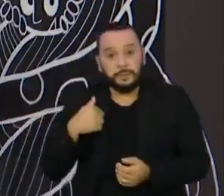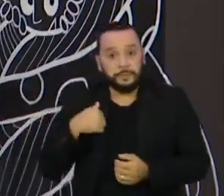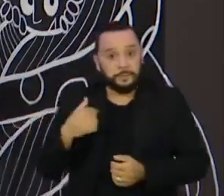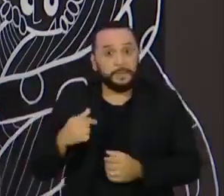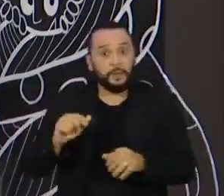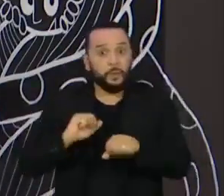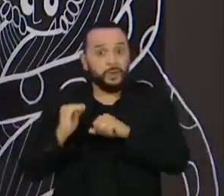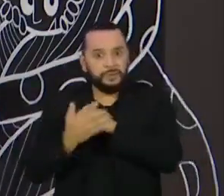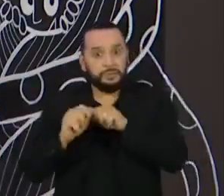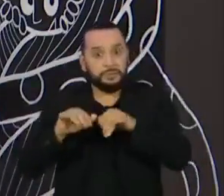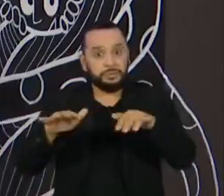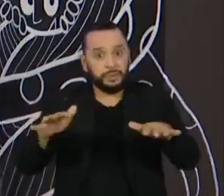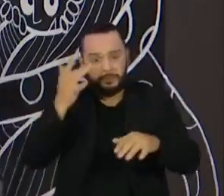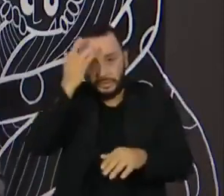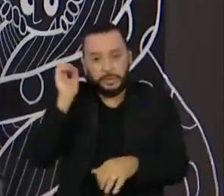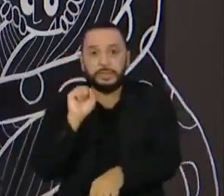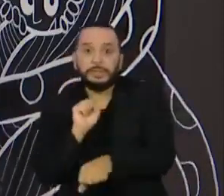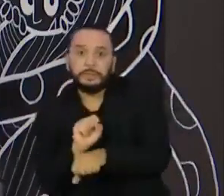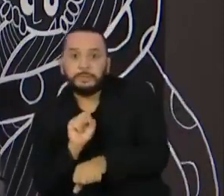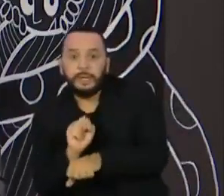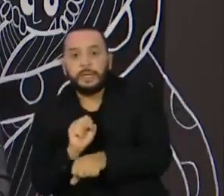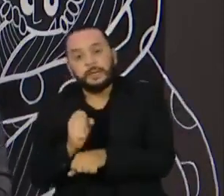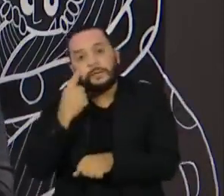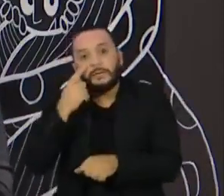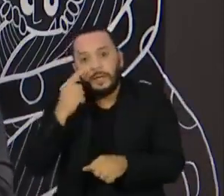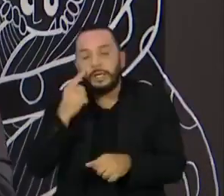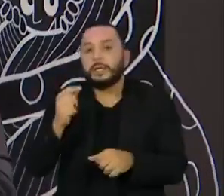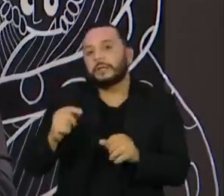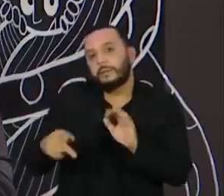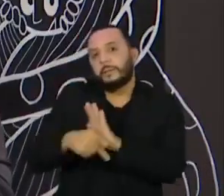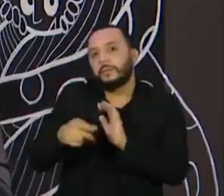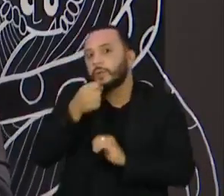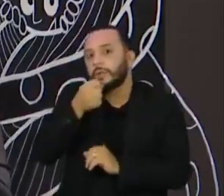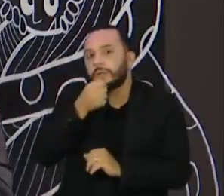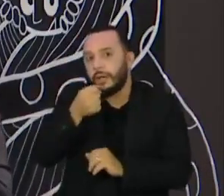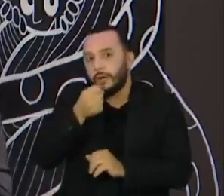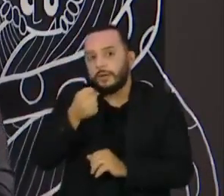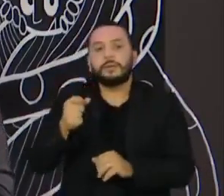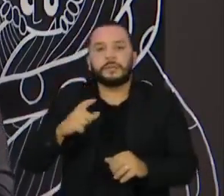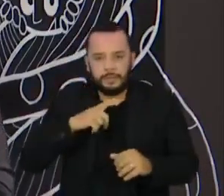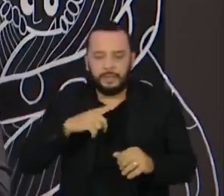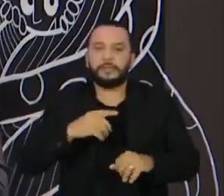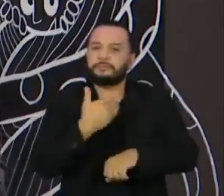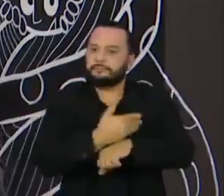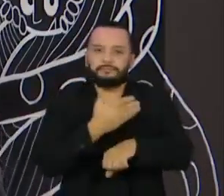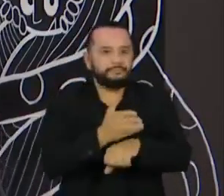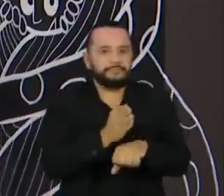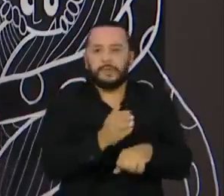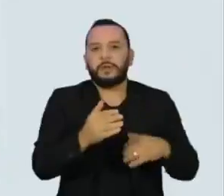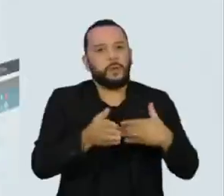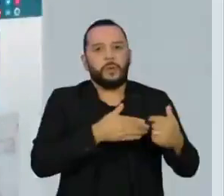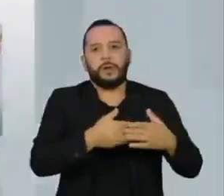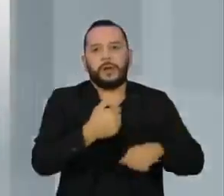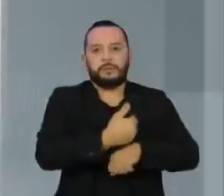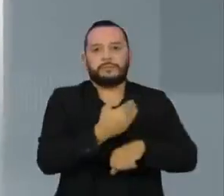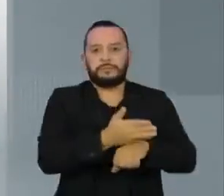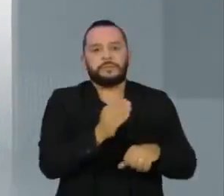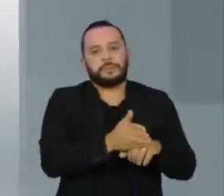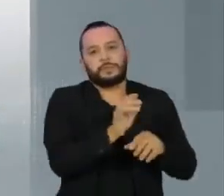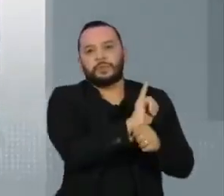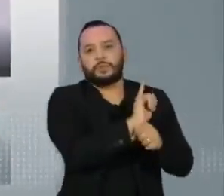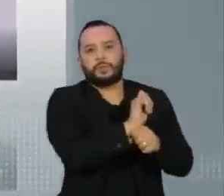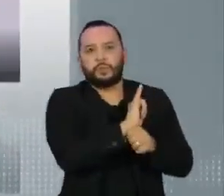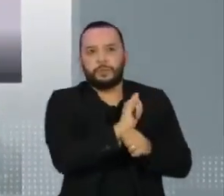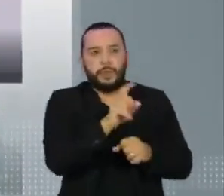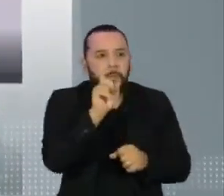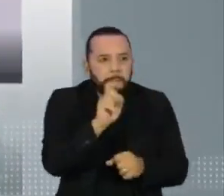Quem antes esperava o programa preferido ou um telejornal passou a ter esse conteúdo a toda hora e em qualquer lugar. Desde 2020,